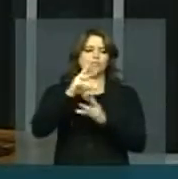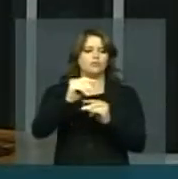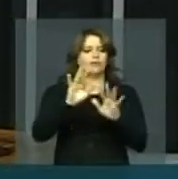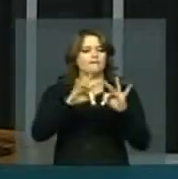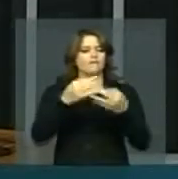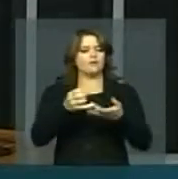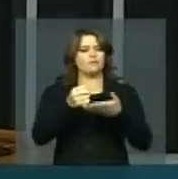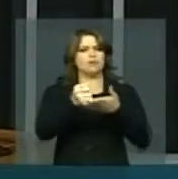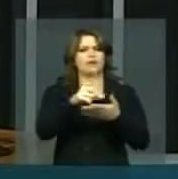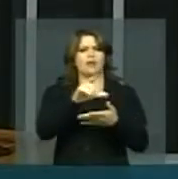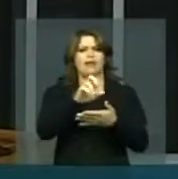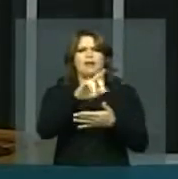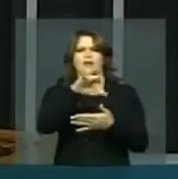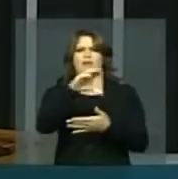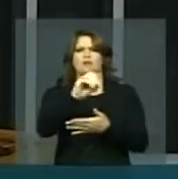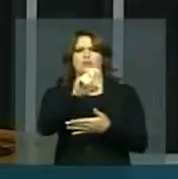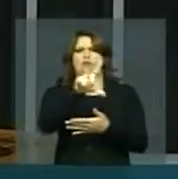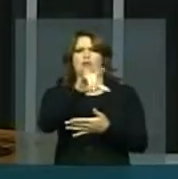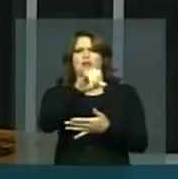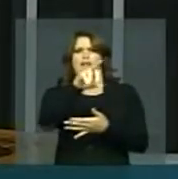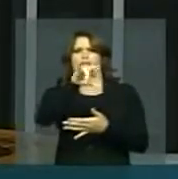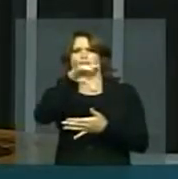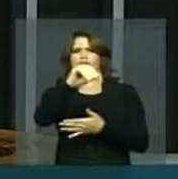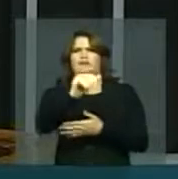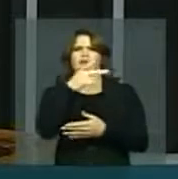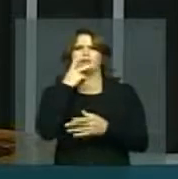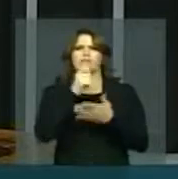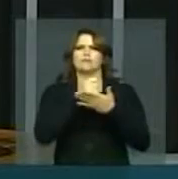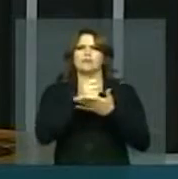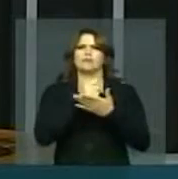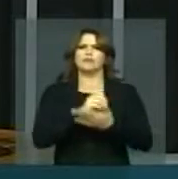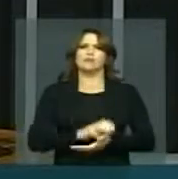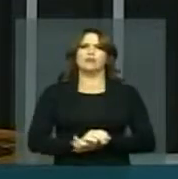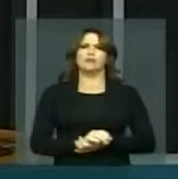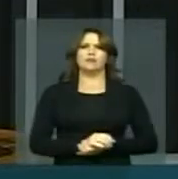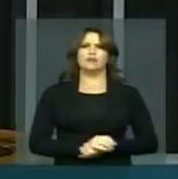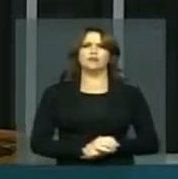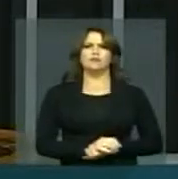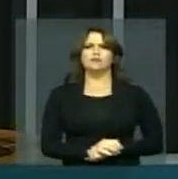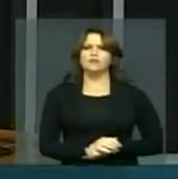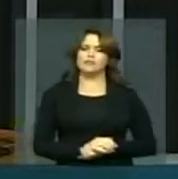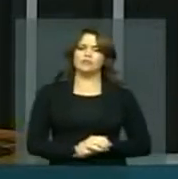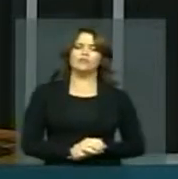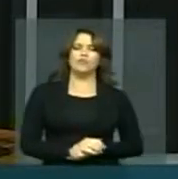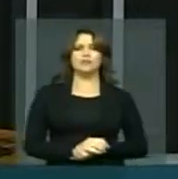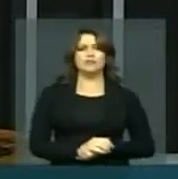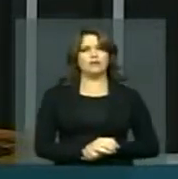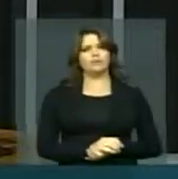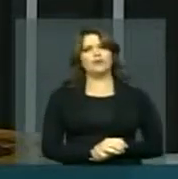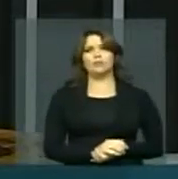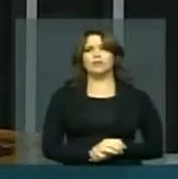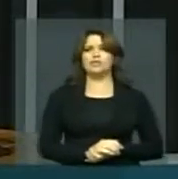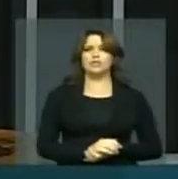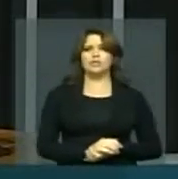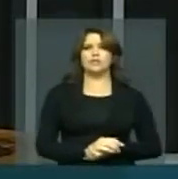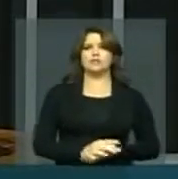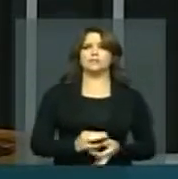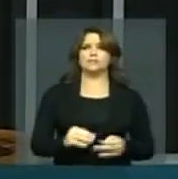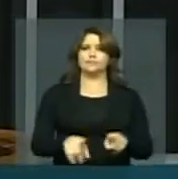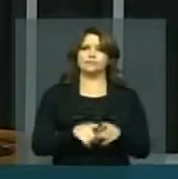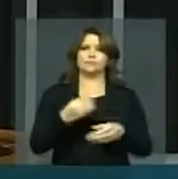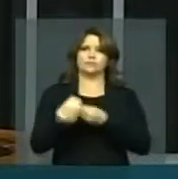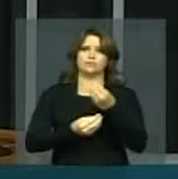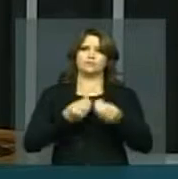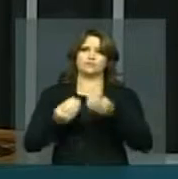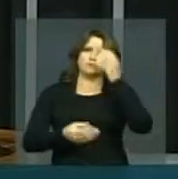família do deputado Laércio Oliveira. Eu quero aqui registrar, presidente, hoje o ministro da Justiça, José